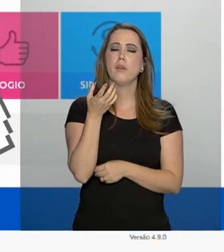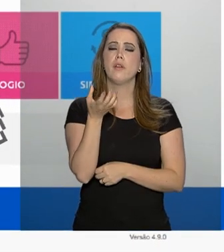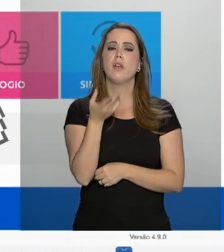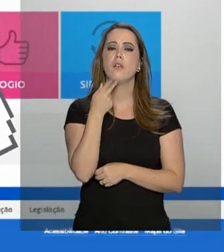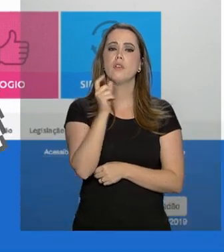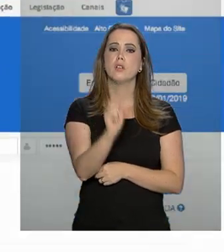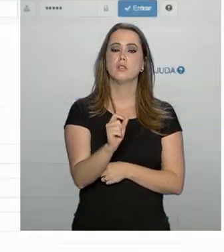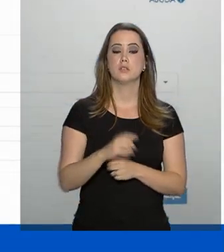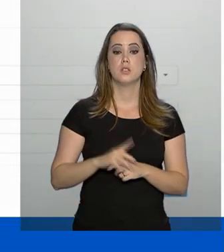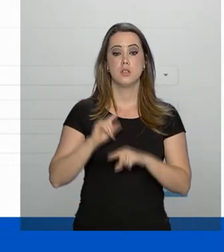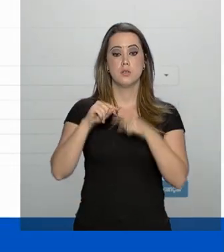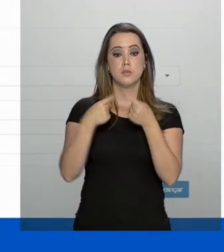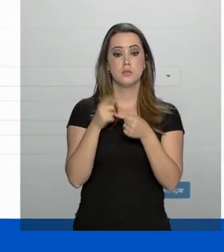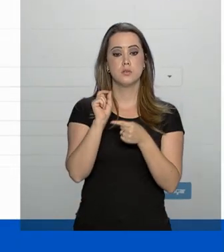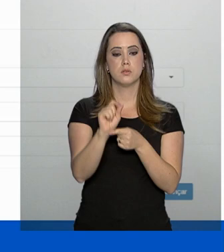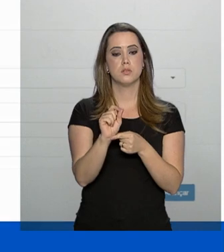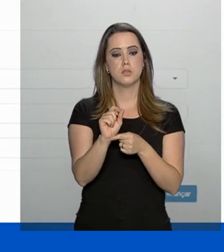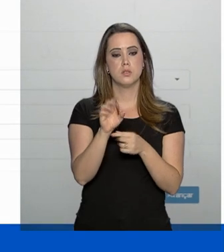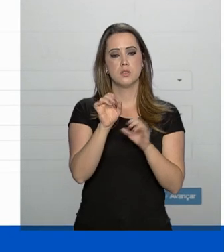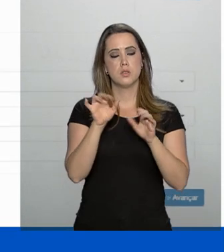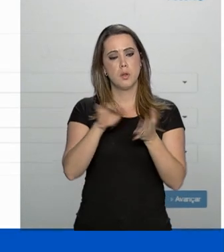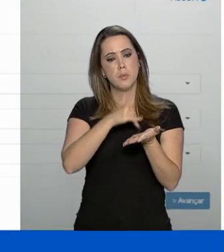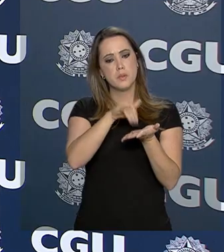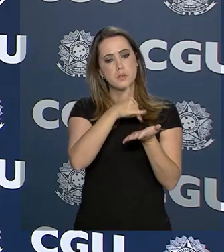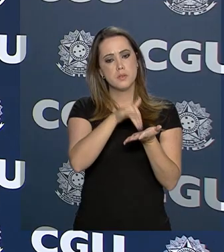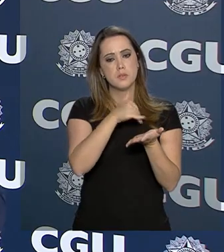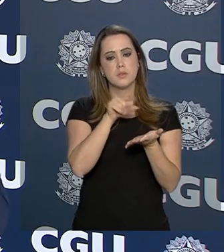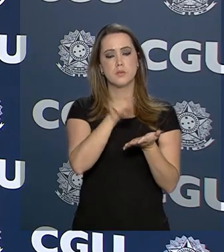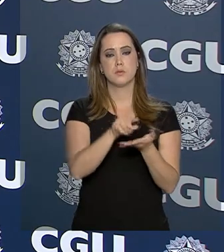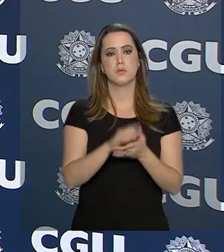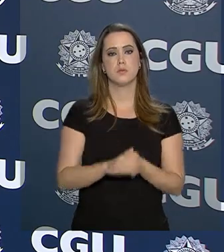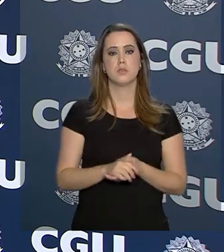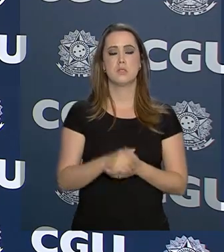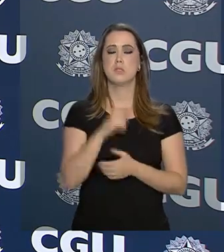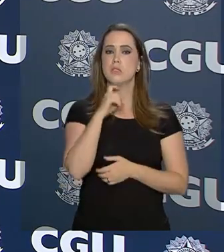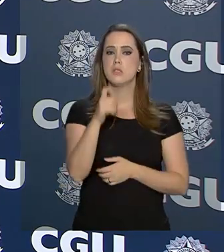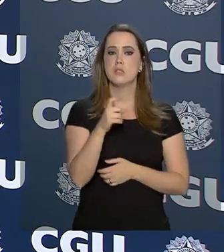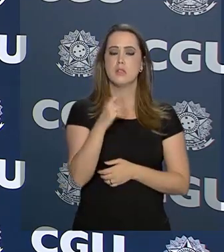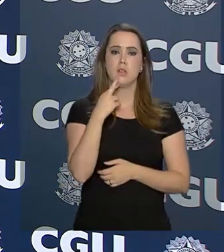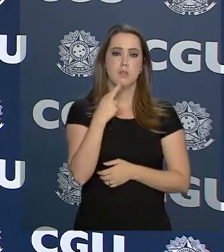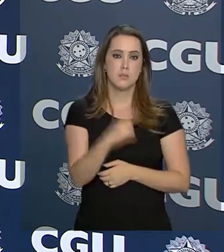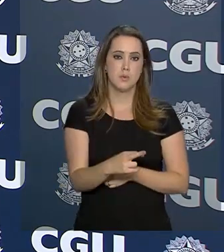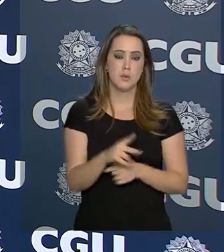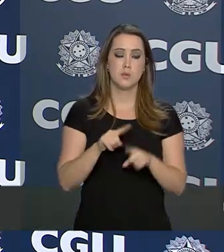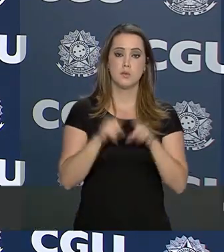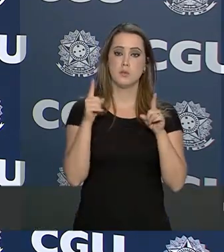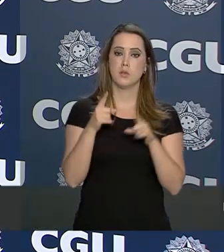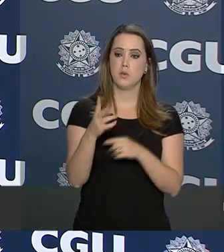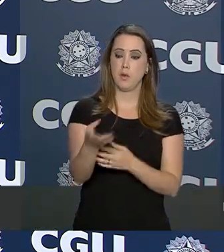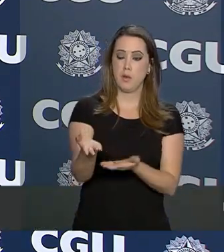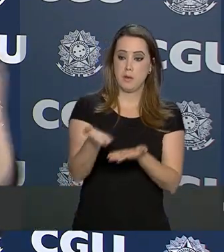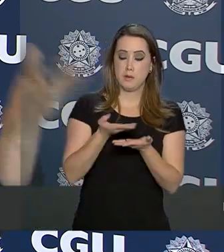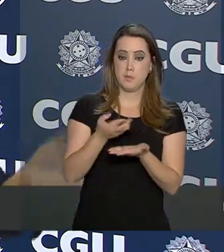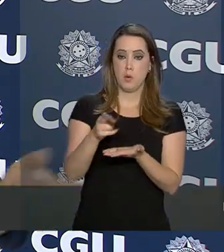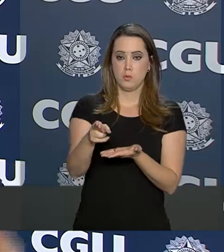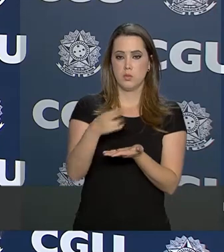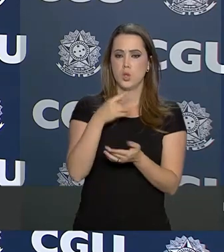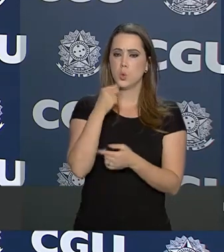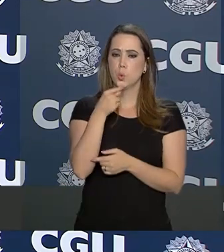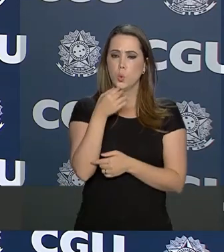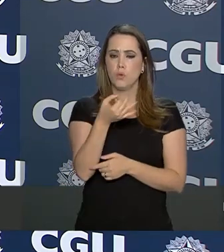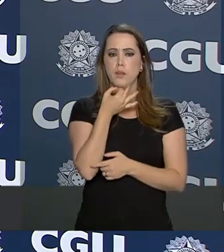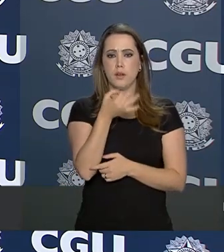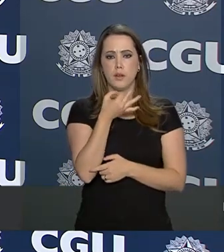e, em seguida, cadastra as informações. Nenhum cidadão fica sem respostas. A partir do recebimento da sugestão